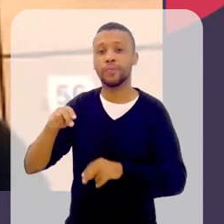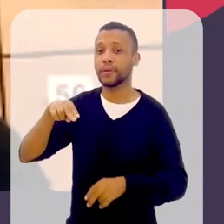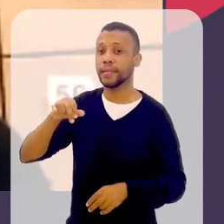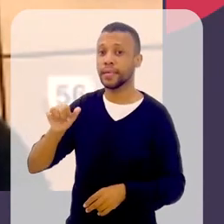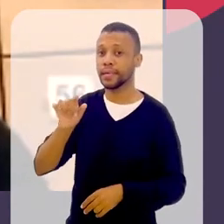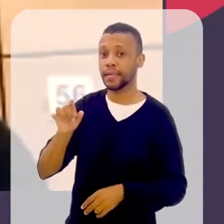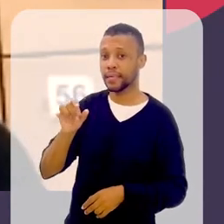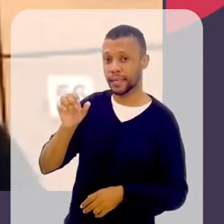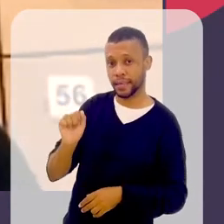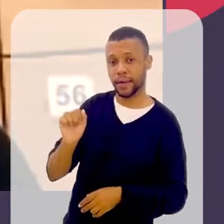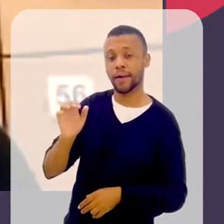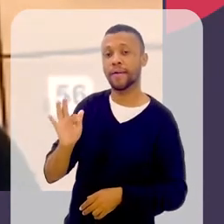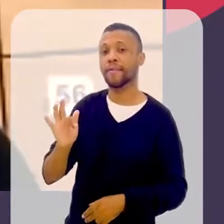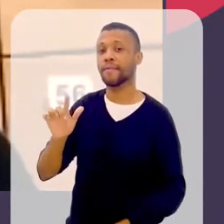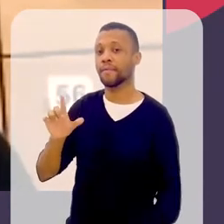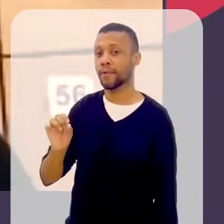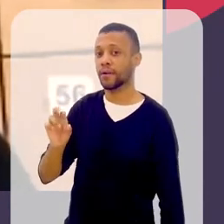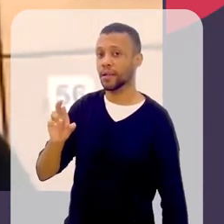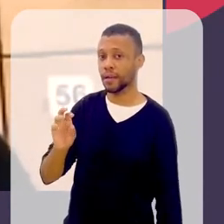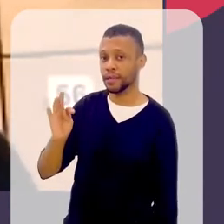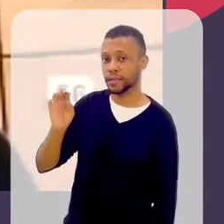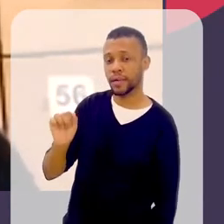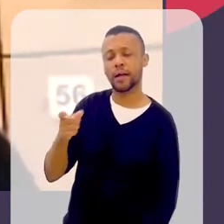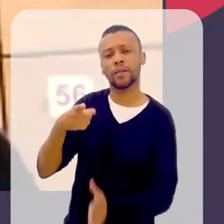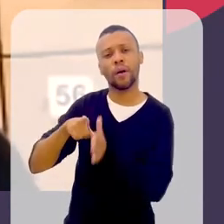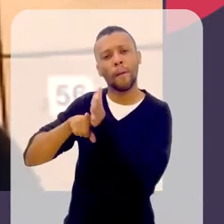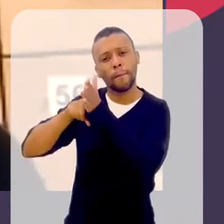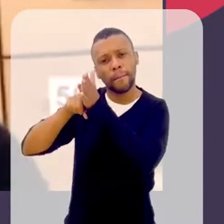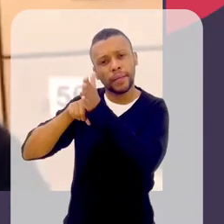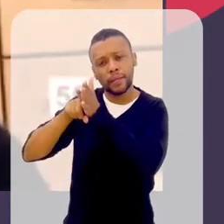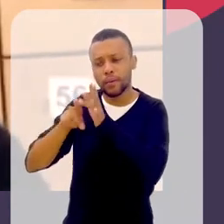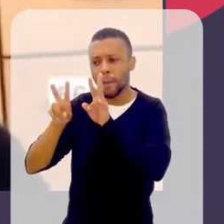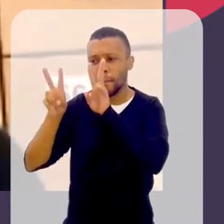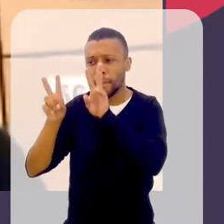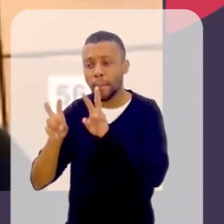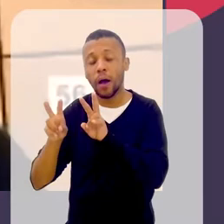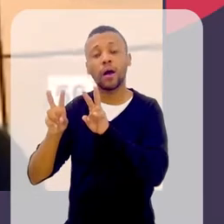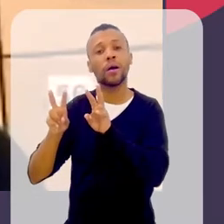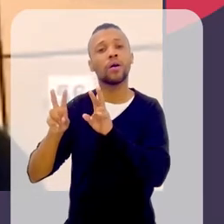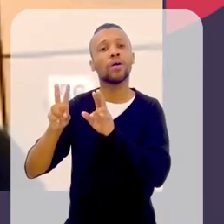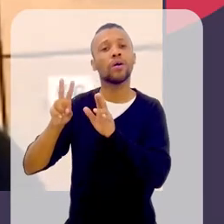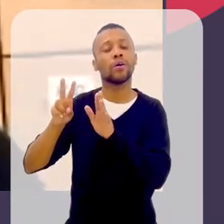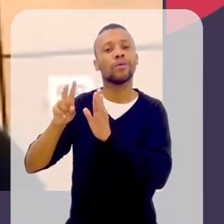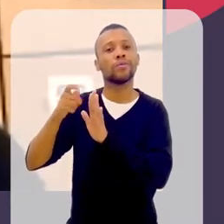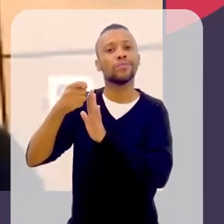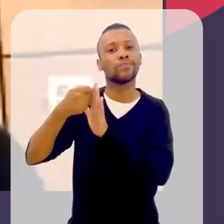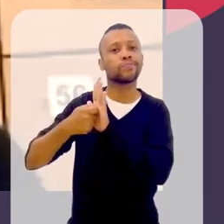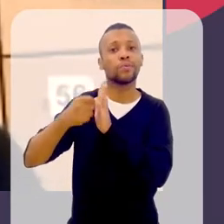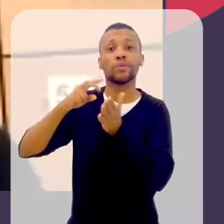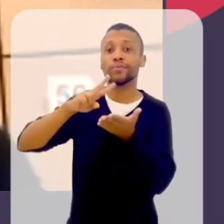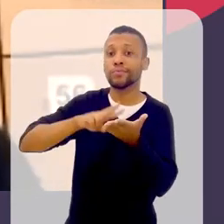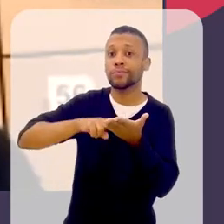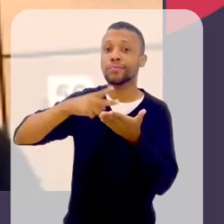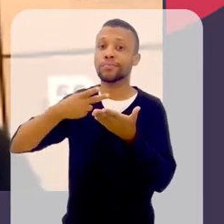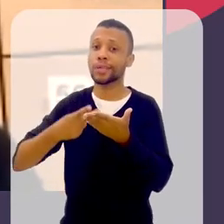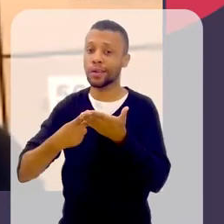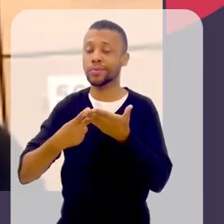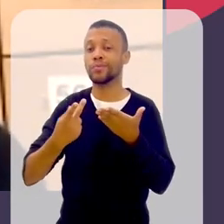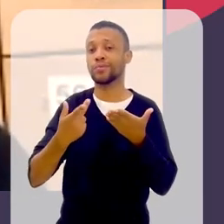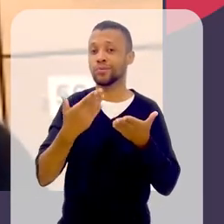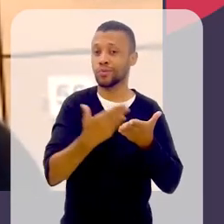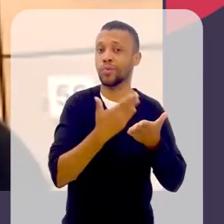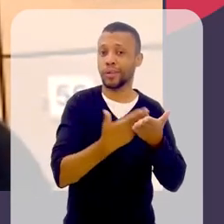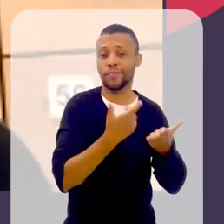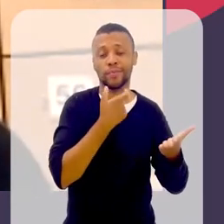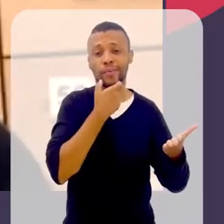Floresta e passando o erro, repassando o erro de que ela tinha traduzido a Mary Wilson